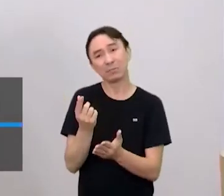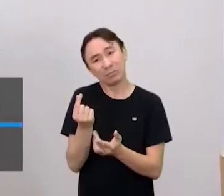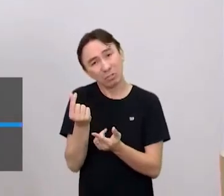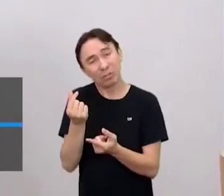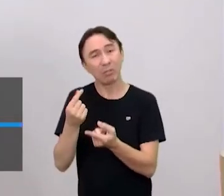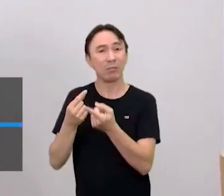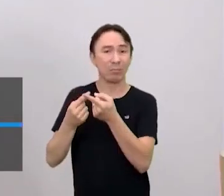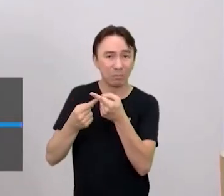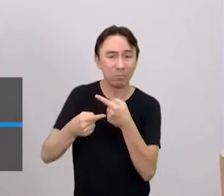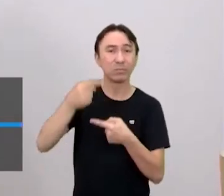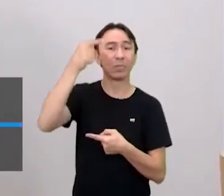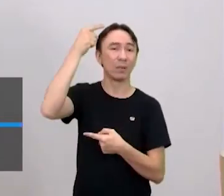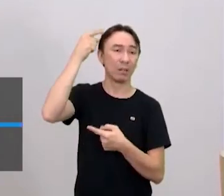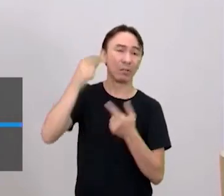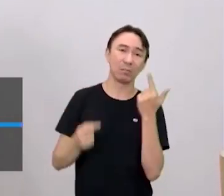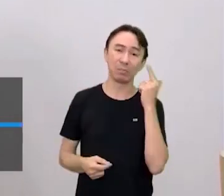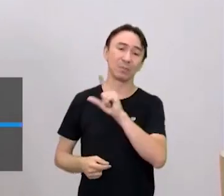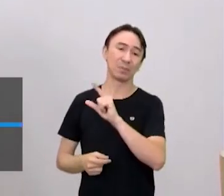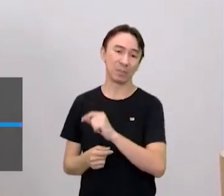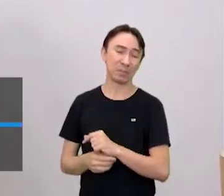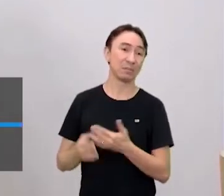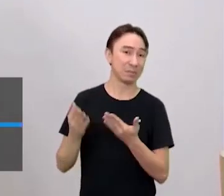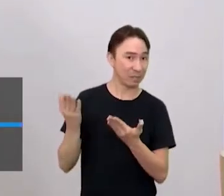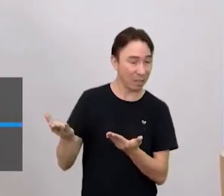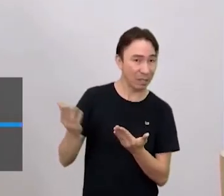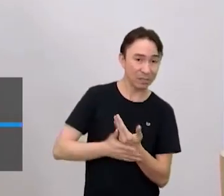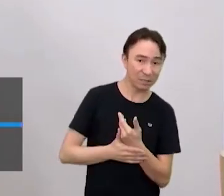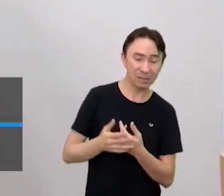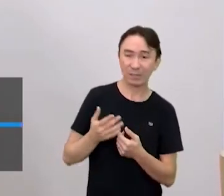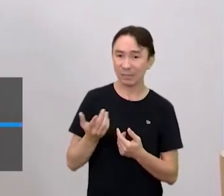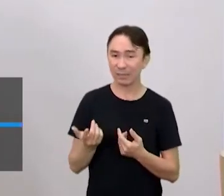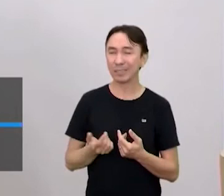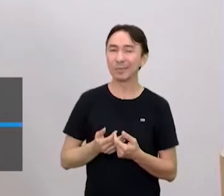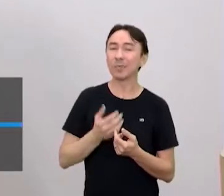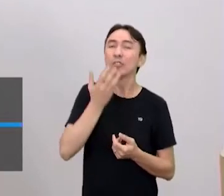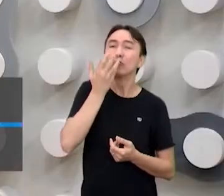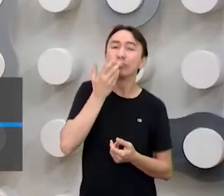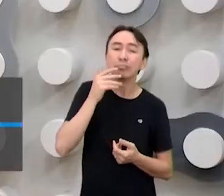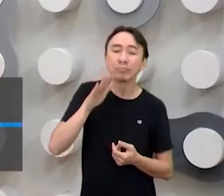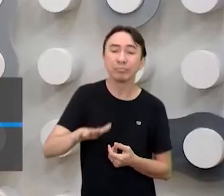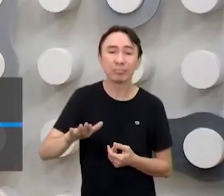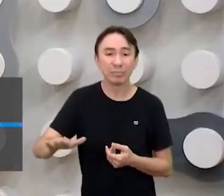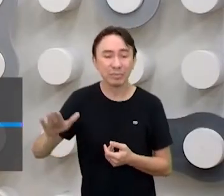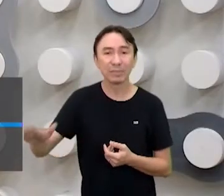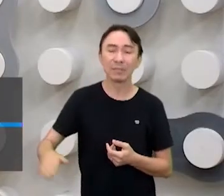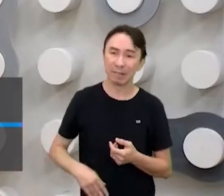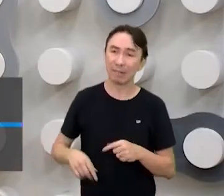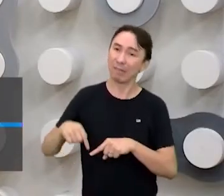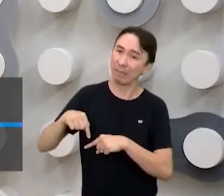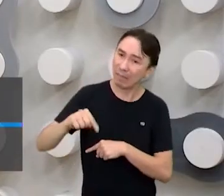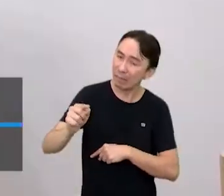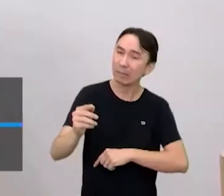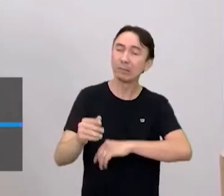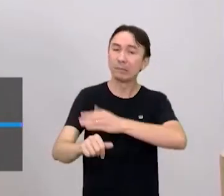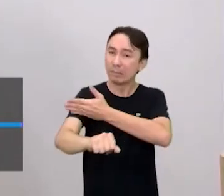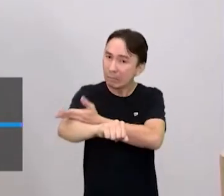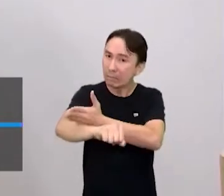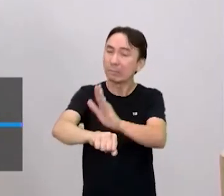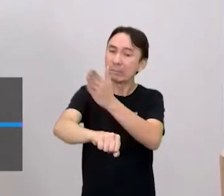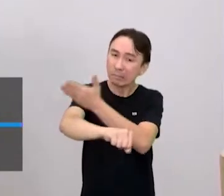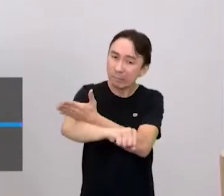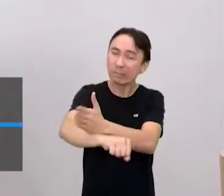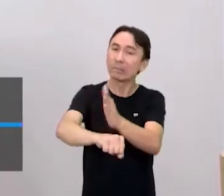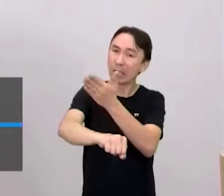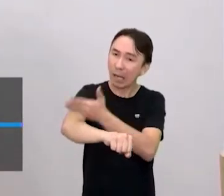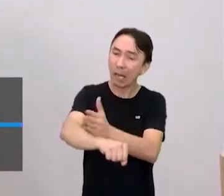camponesas e tudo mais. Então, é um meio de vida, né? Então, crianças, desde muito cedo, vão treinar nos campos, né? Ou então, nos